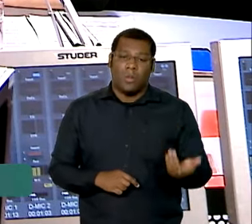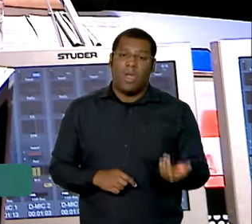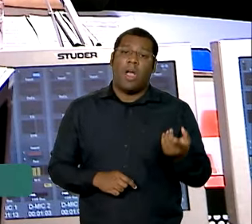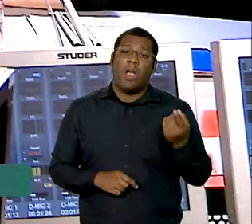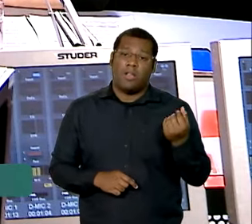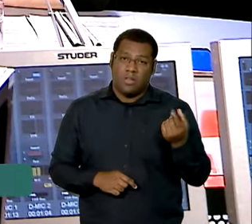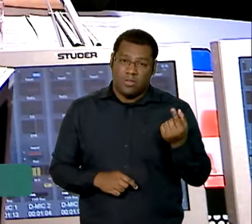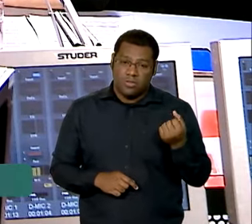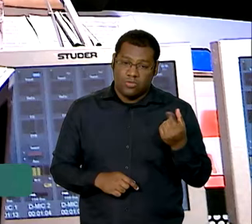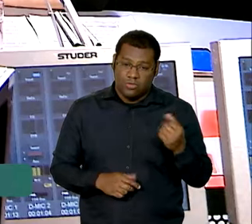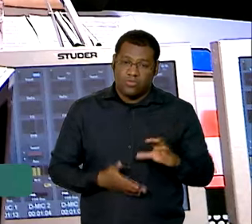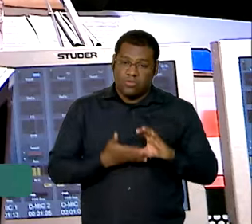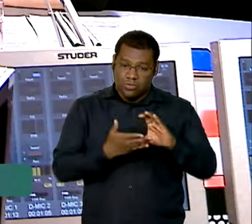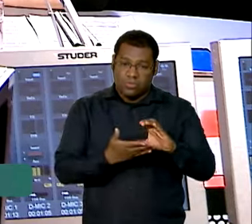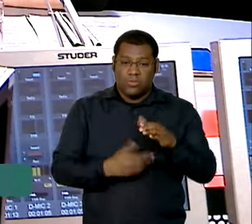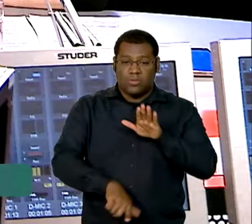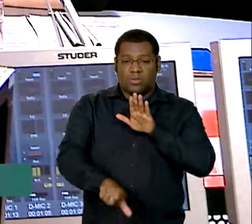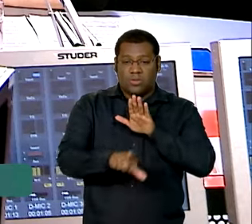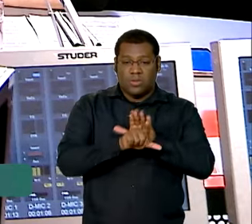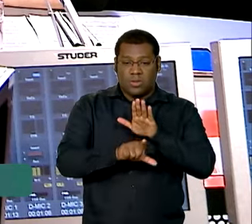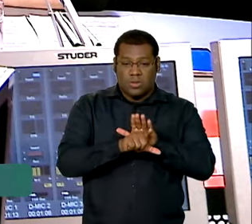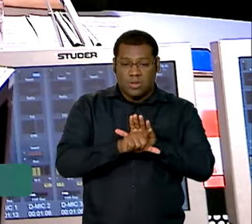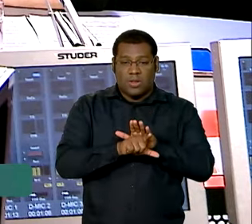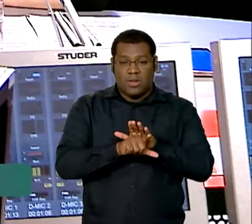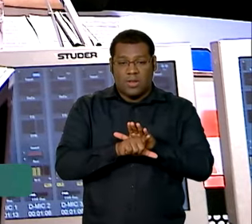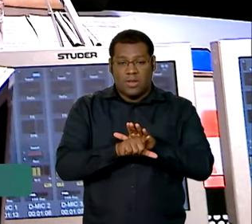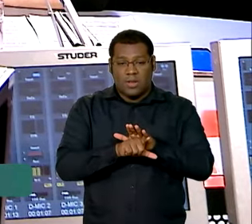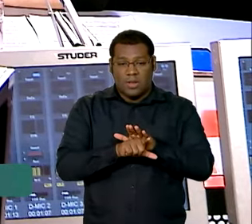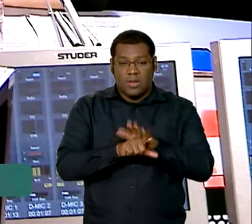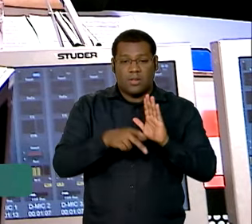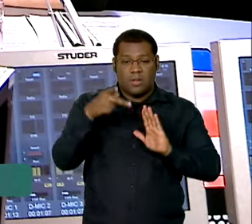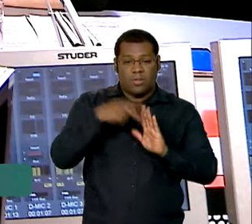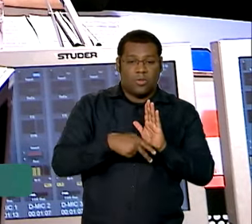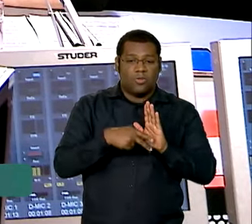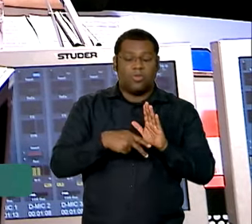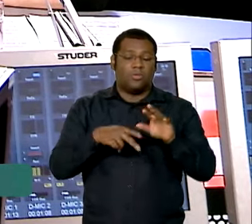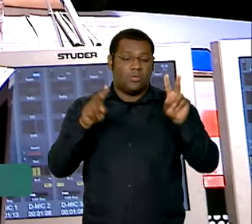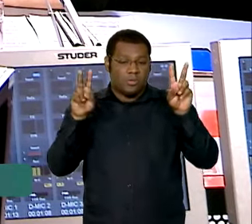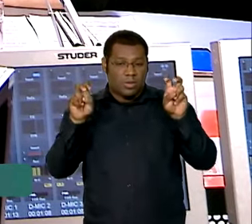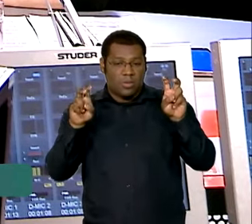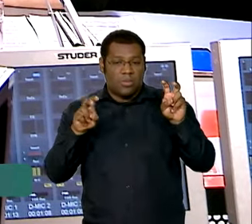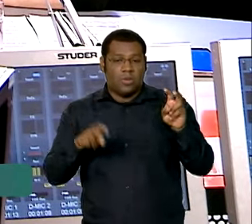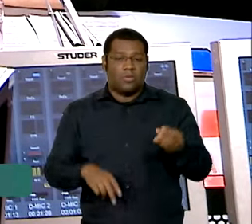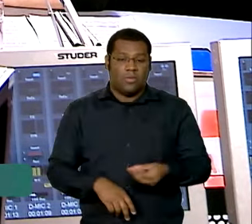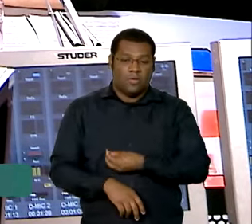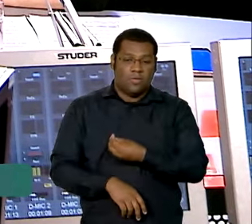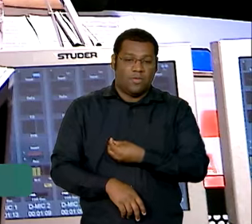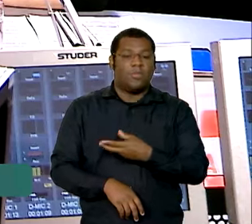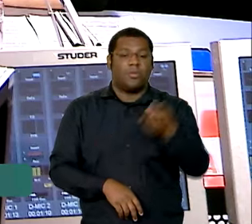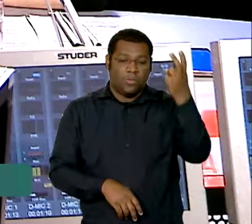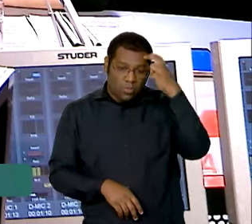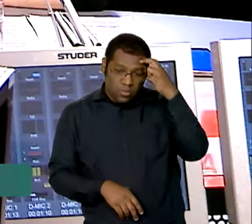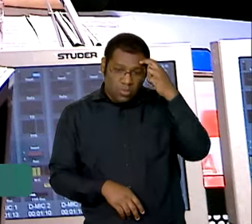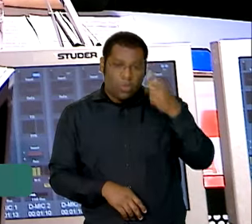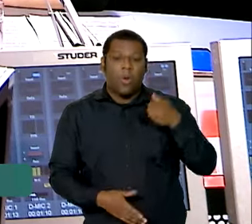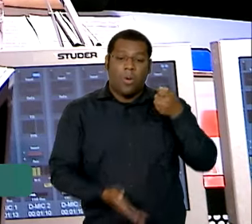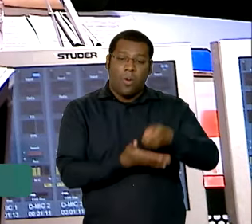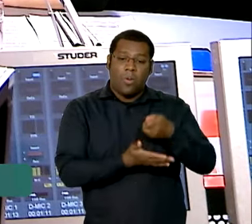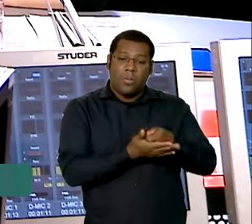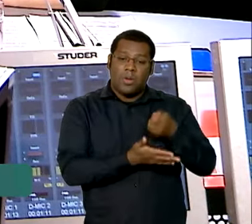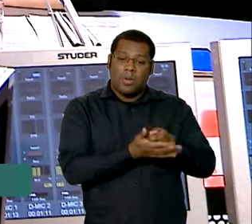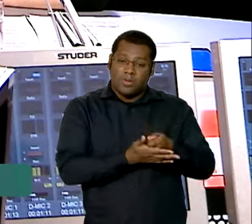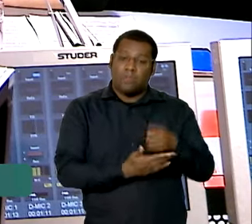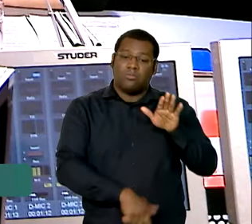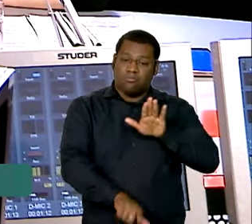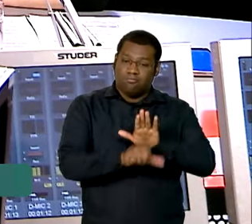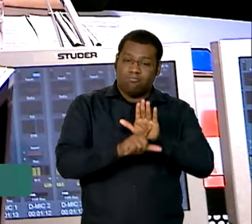dentro da instrução normativa da lei Aldir Blanc. Então, existe aí uma certa obrigação de que isso seja